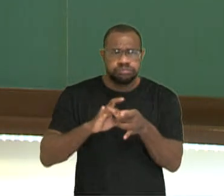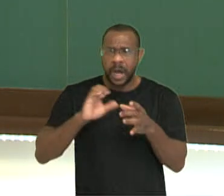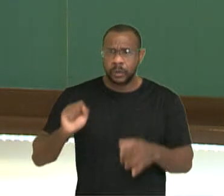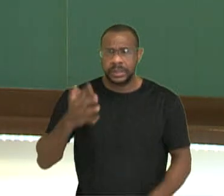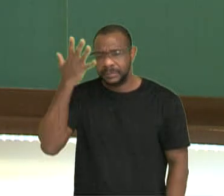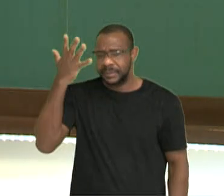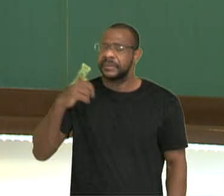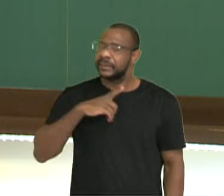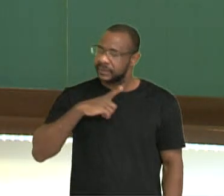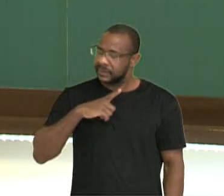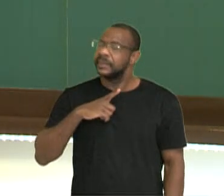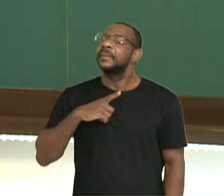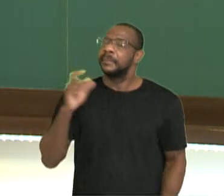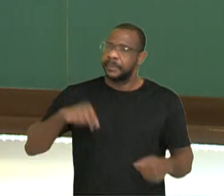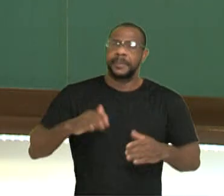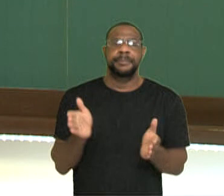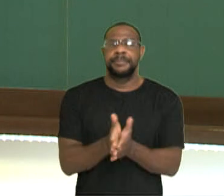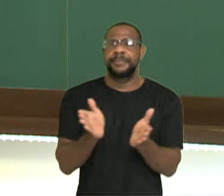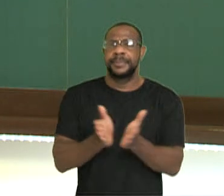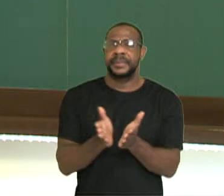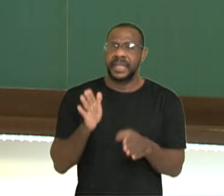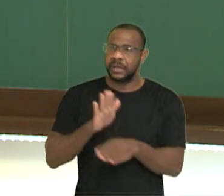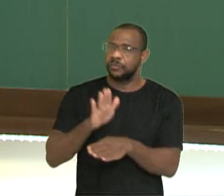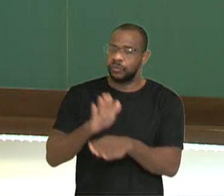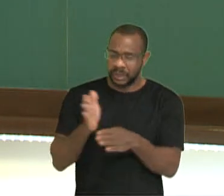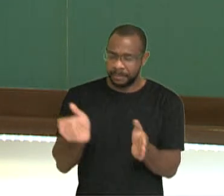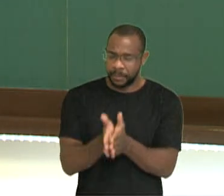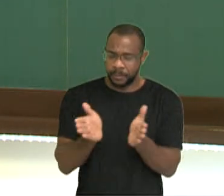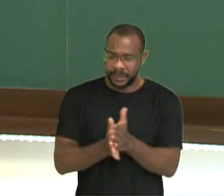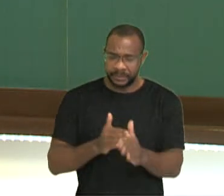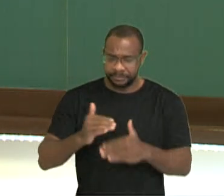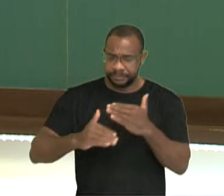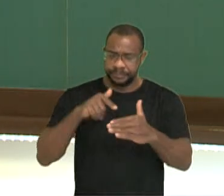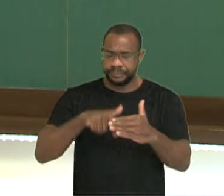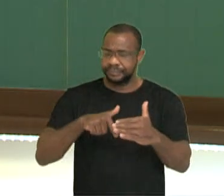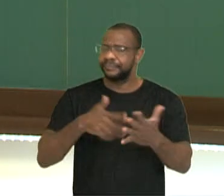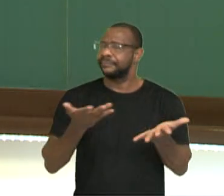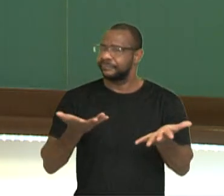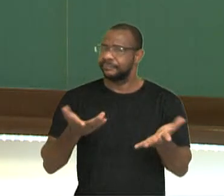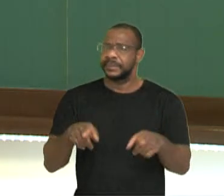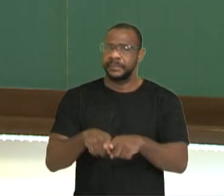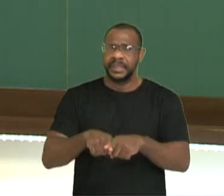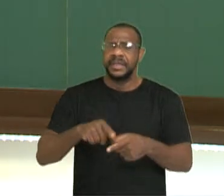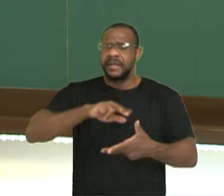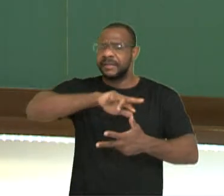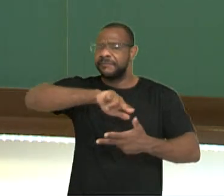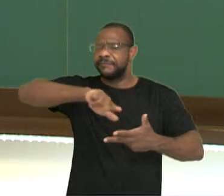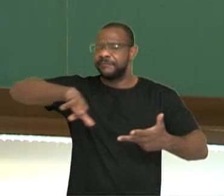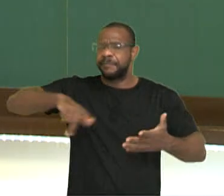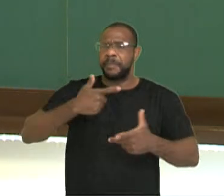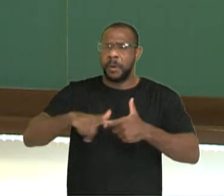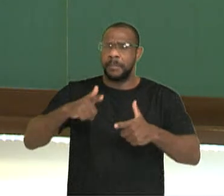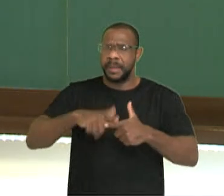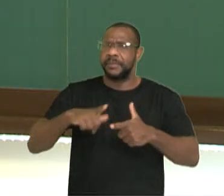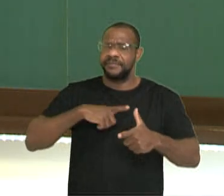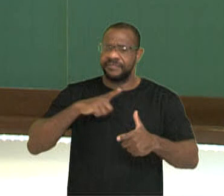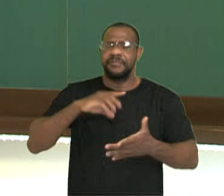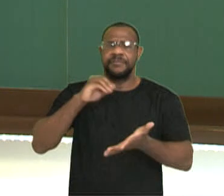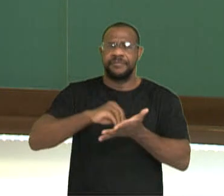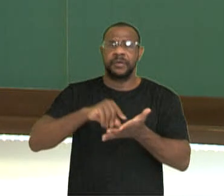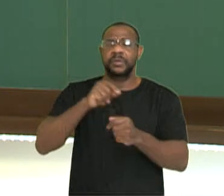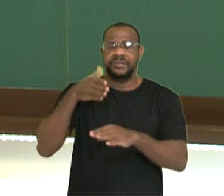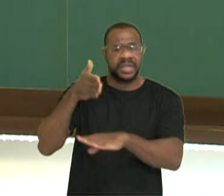levam a essa condição. Uma sociedade que tem uma série de problemas vai acarretar em falta de